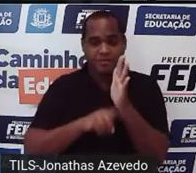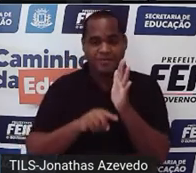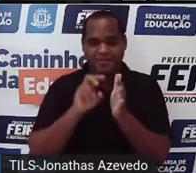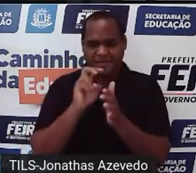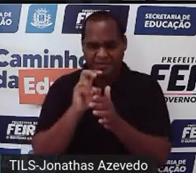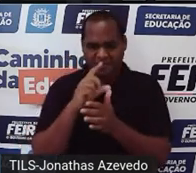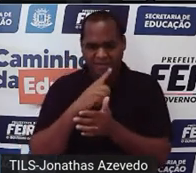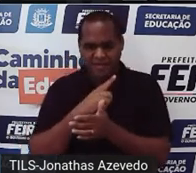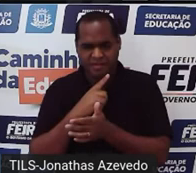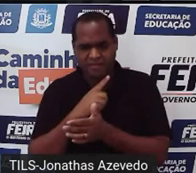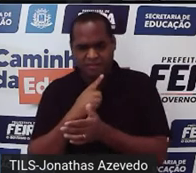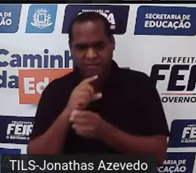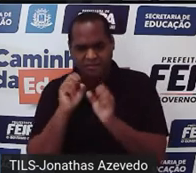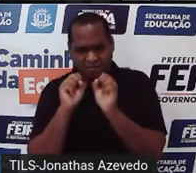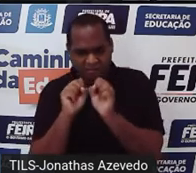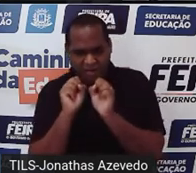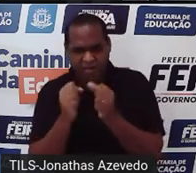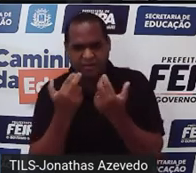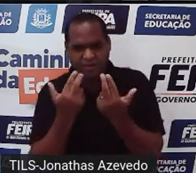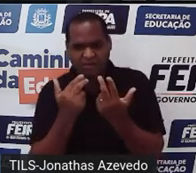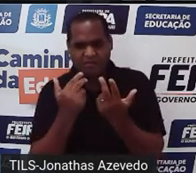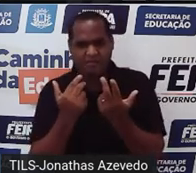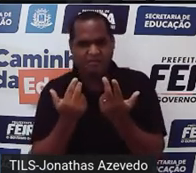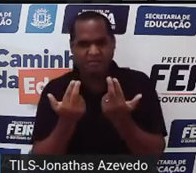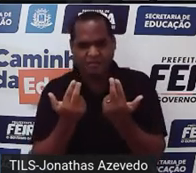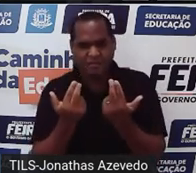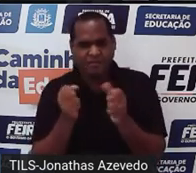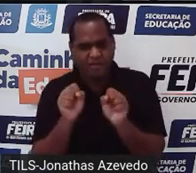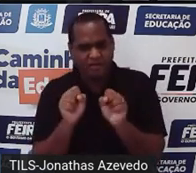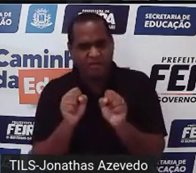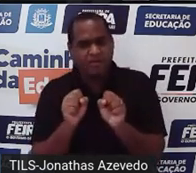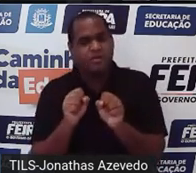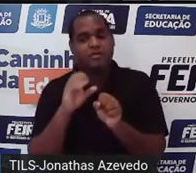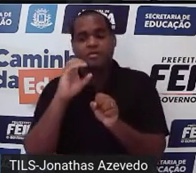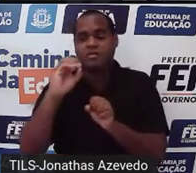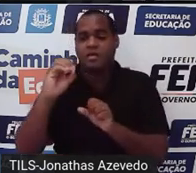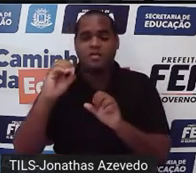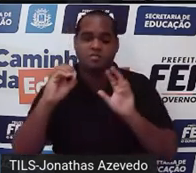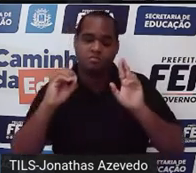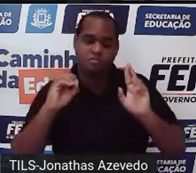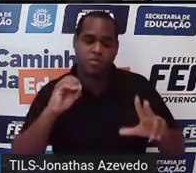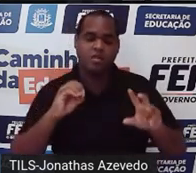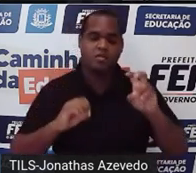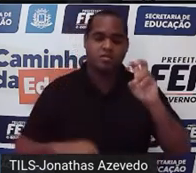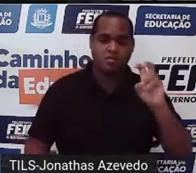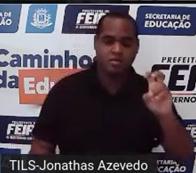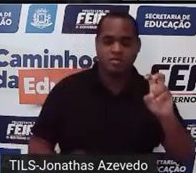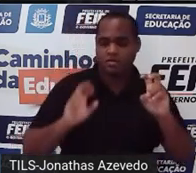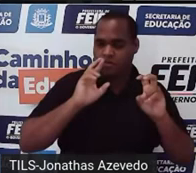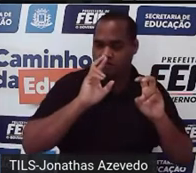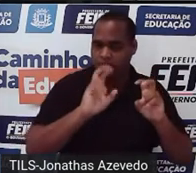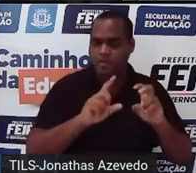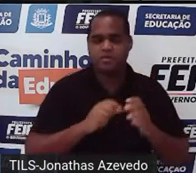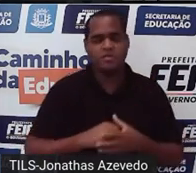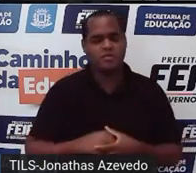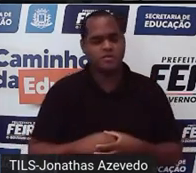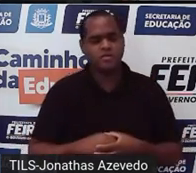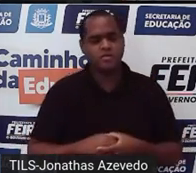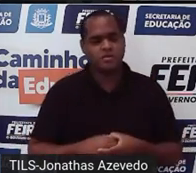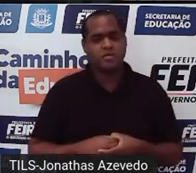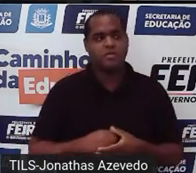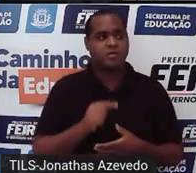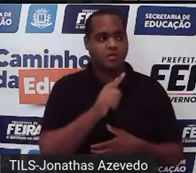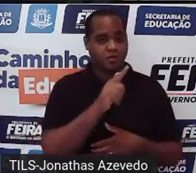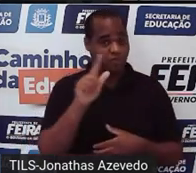5? 0 não pode ser igual a menos 5 0 é diferente de 5 e outra